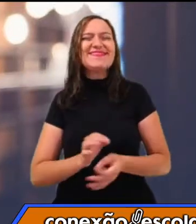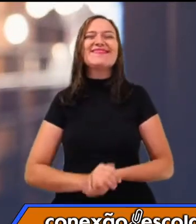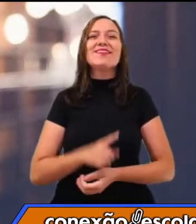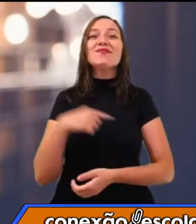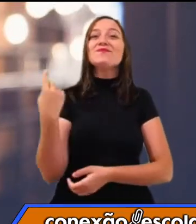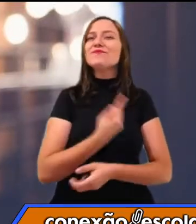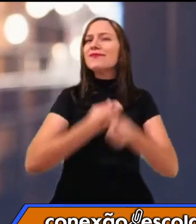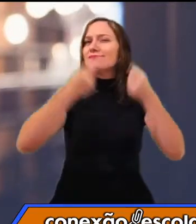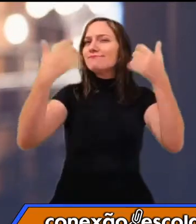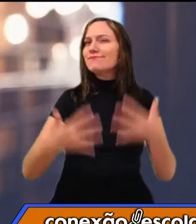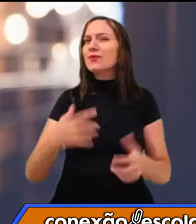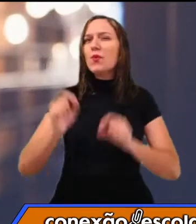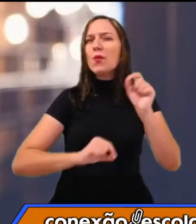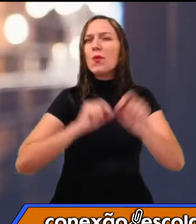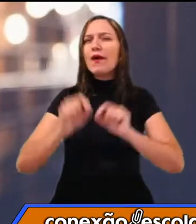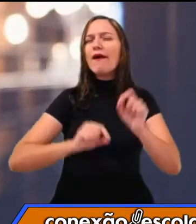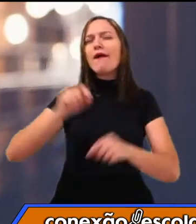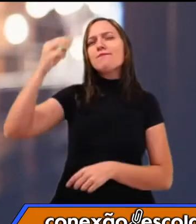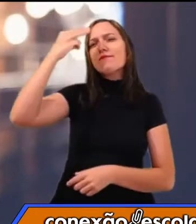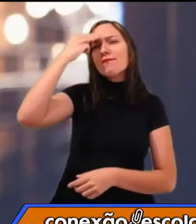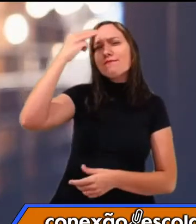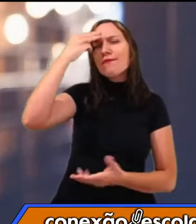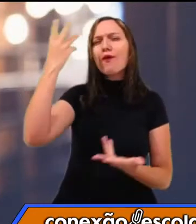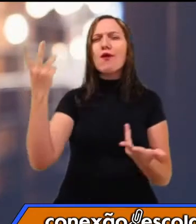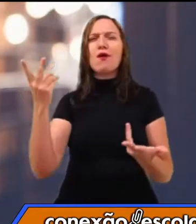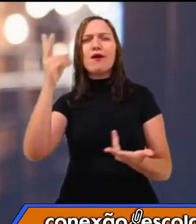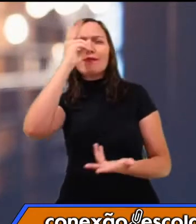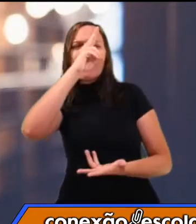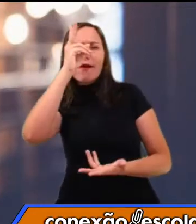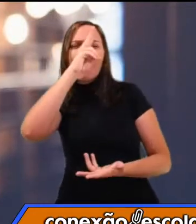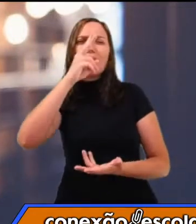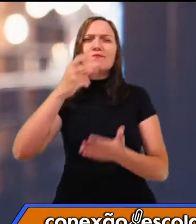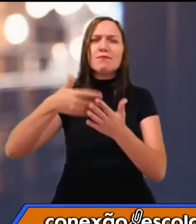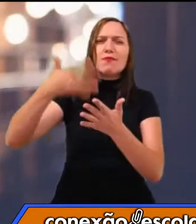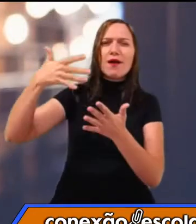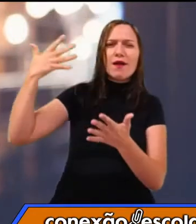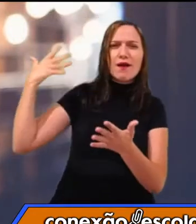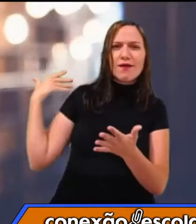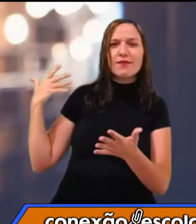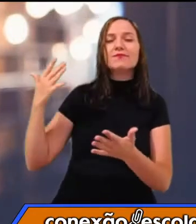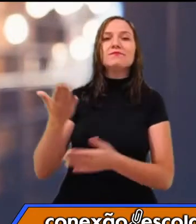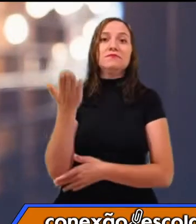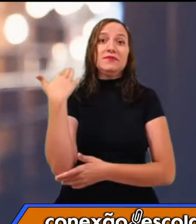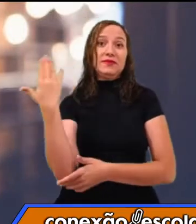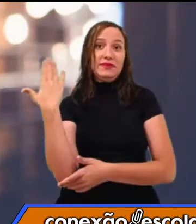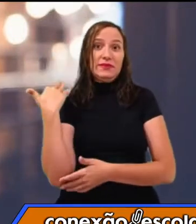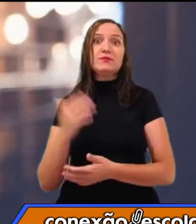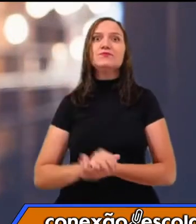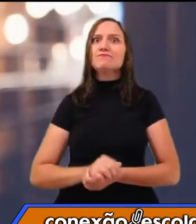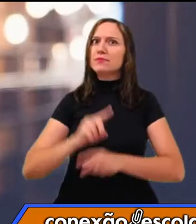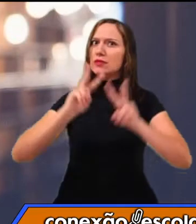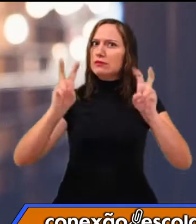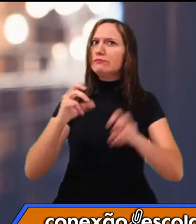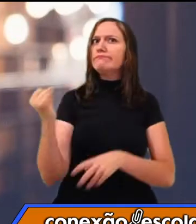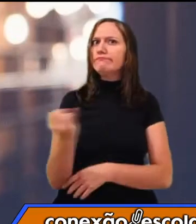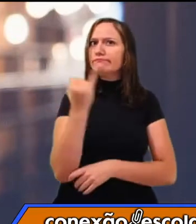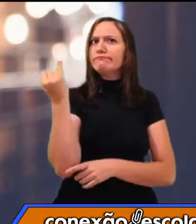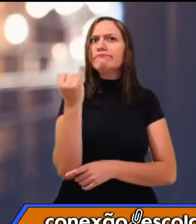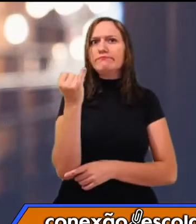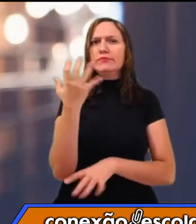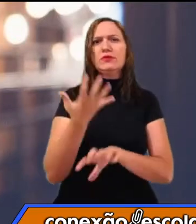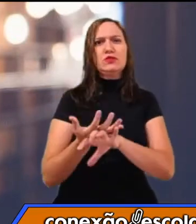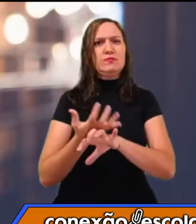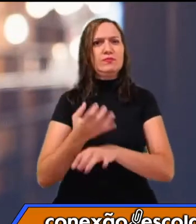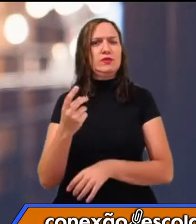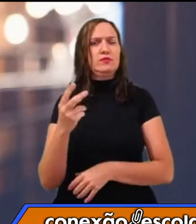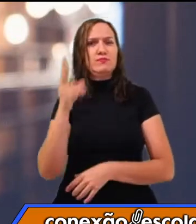um pouco sobre a memória, sobre as lembranças, né? Do passado. Esse é um tema extremamente importante para a história, porque